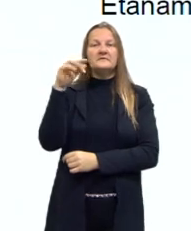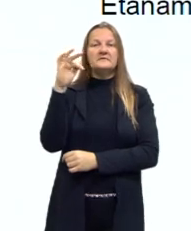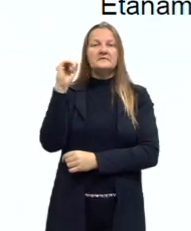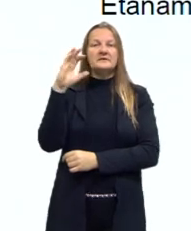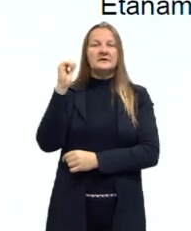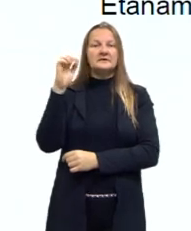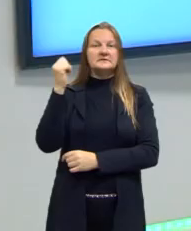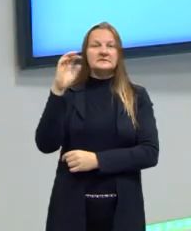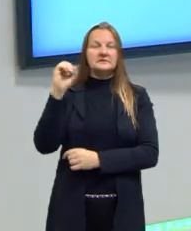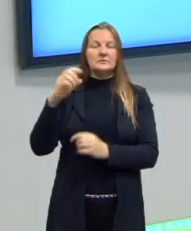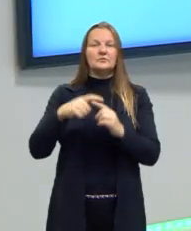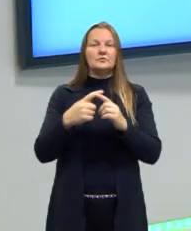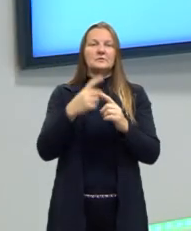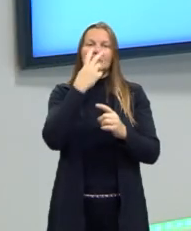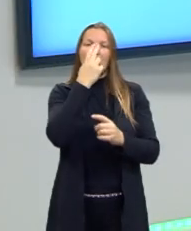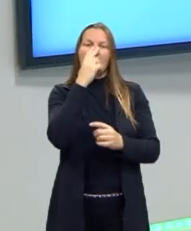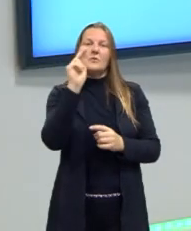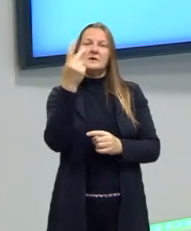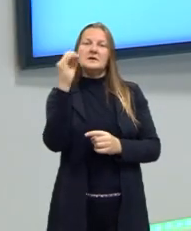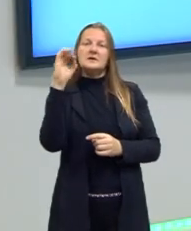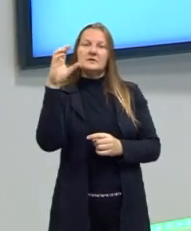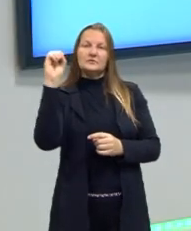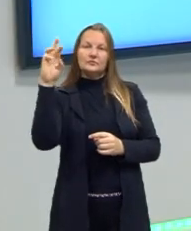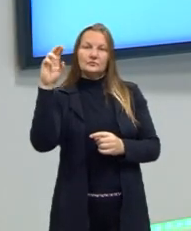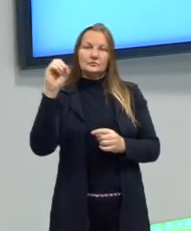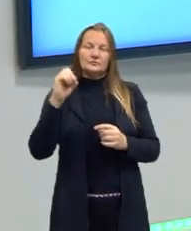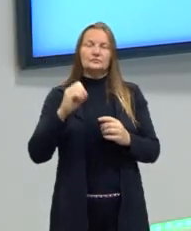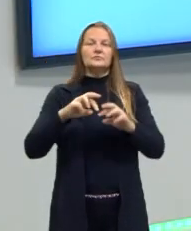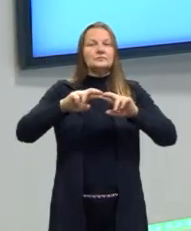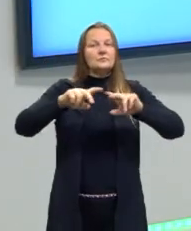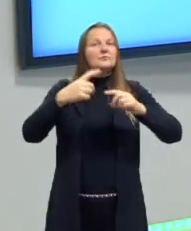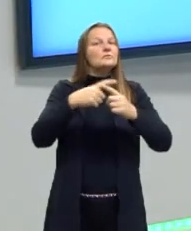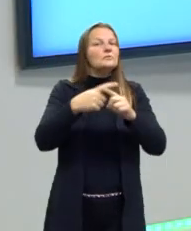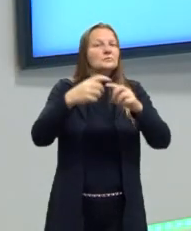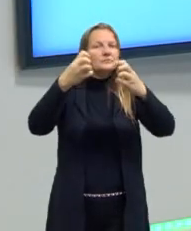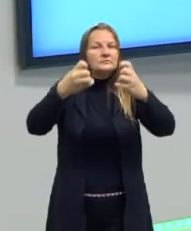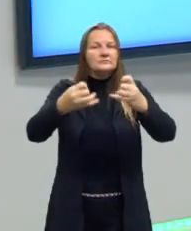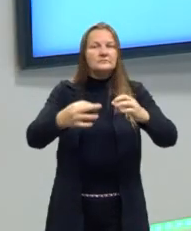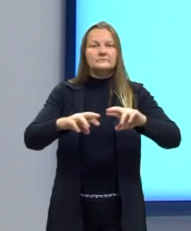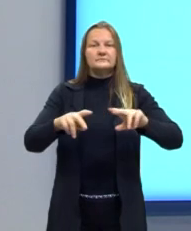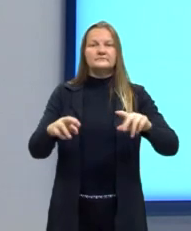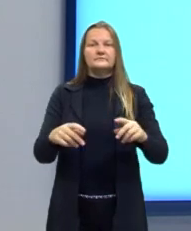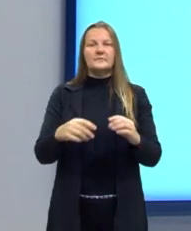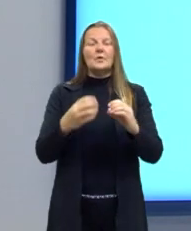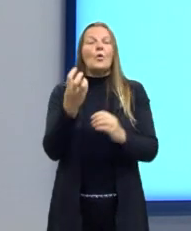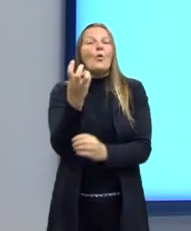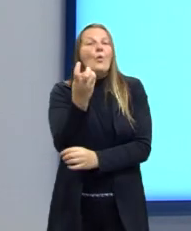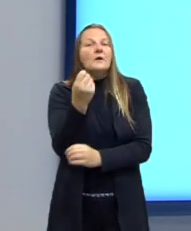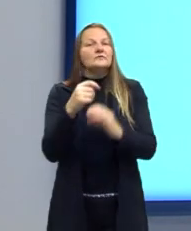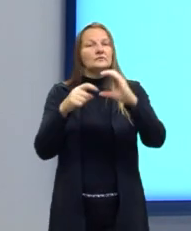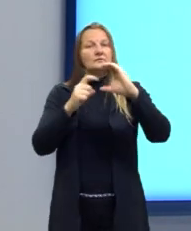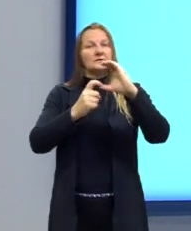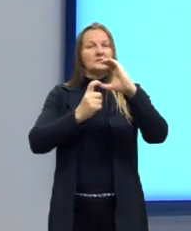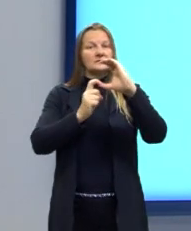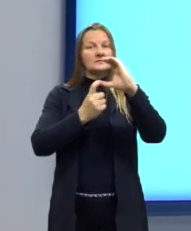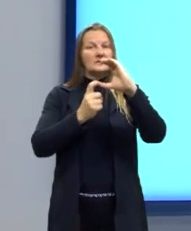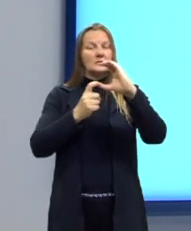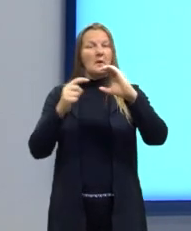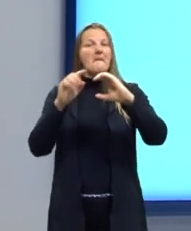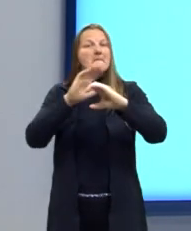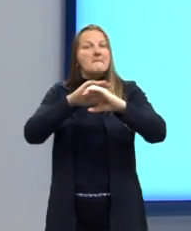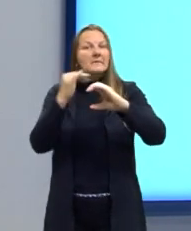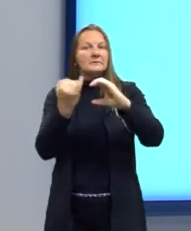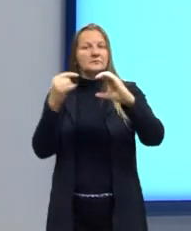é similar aos hidrocarbonetos, ou todos os outros que a gente está vendo. Por quê? Leva em consideração o número de carbonos da cadeia principal,